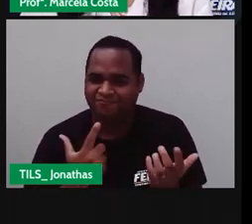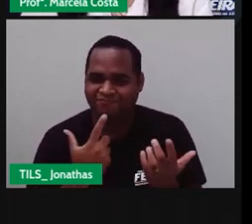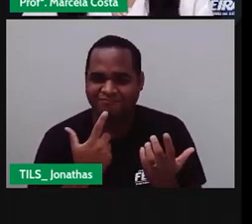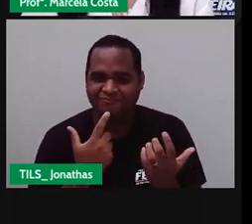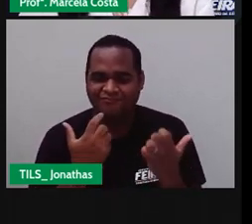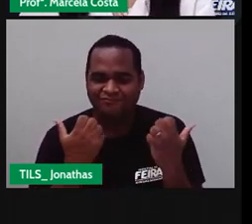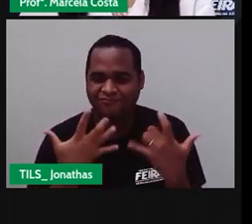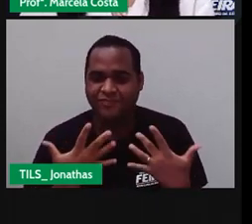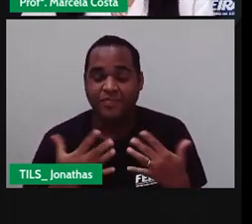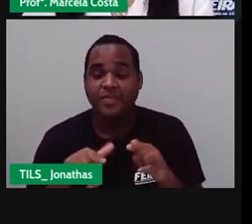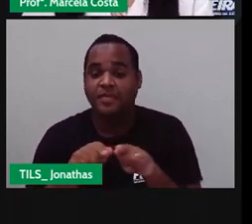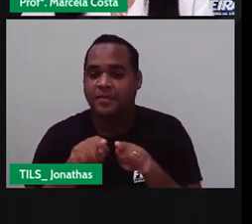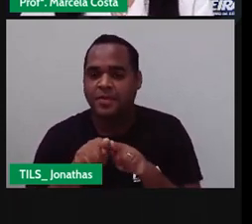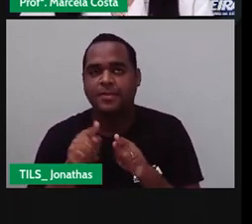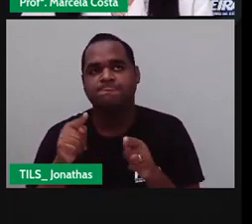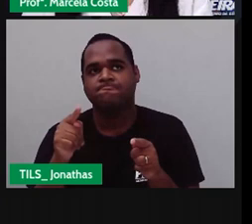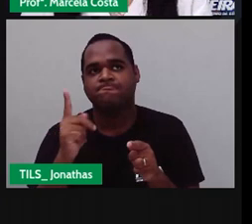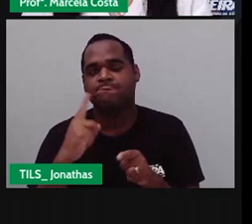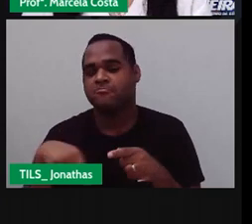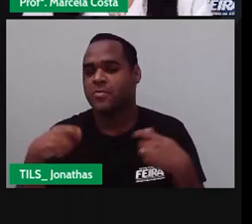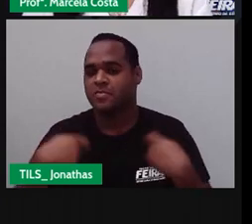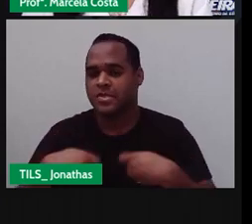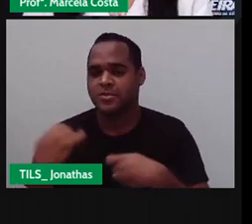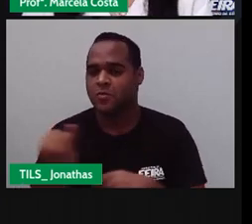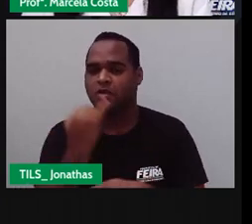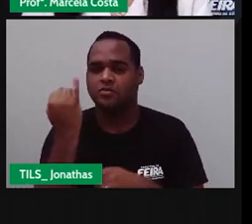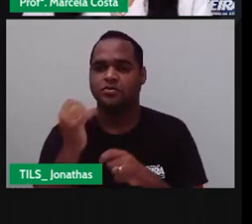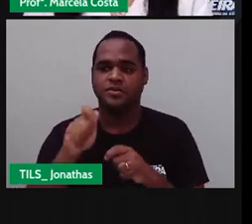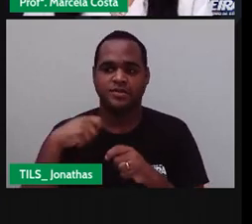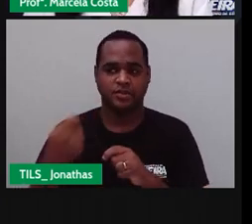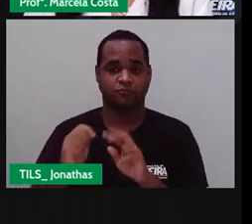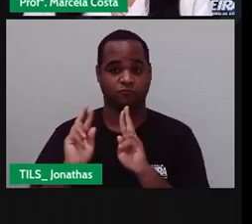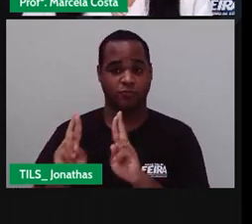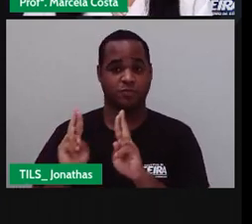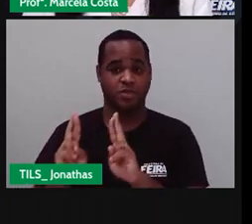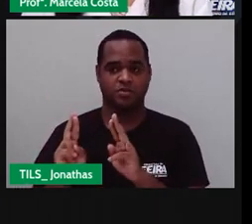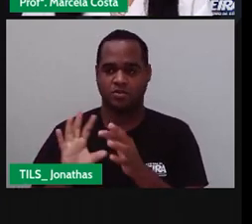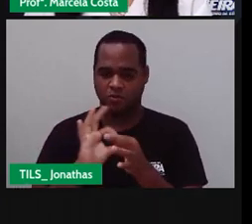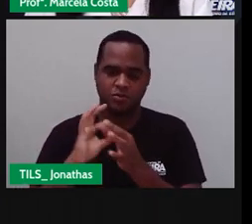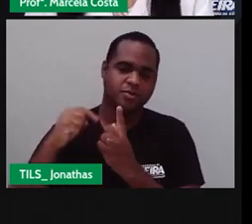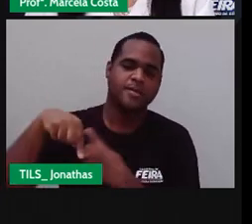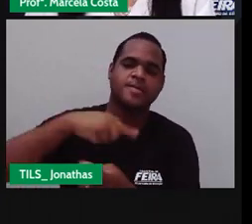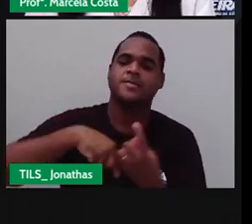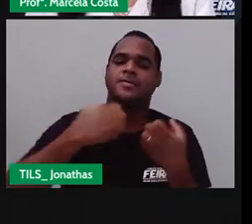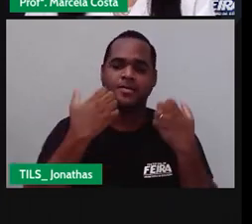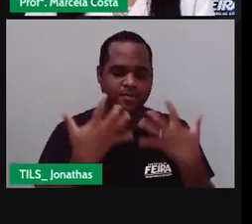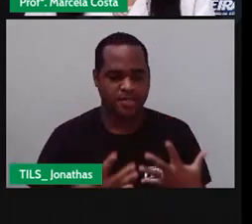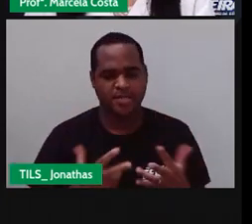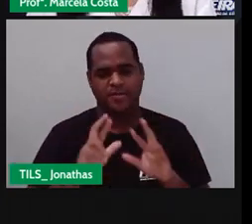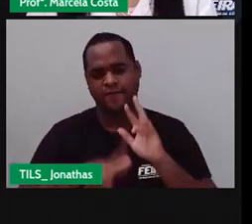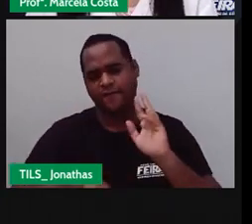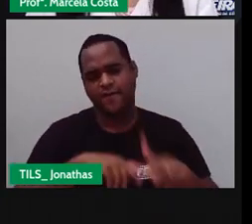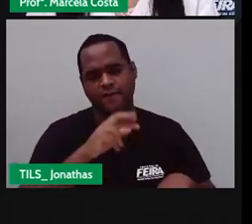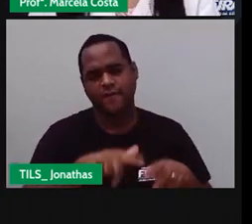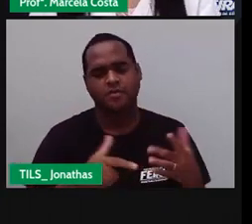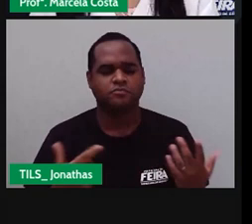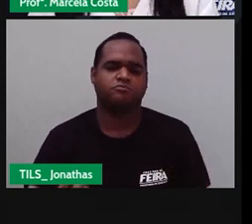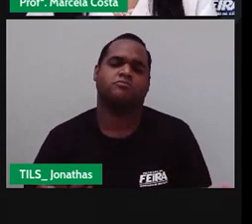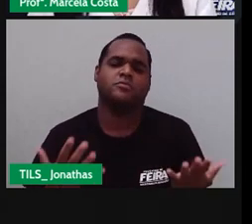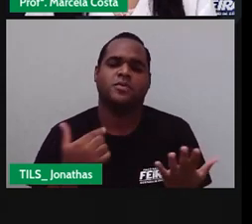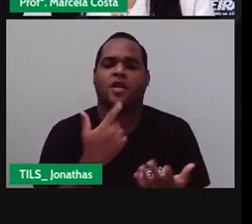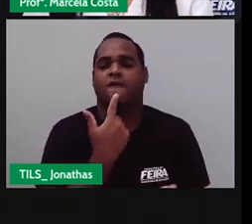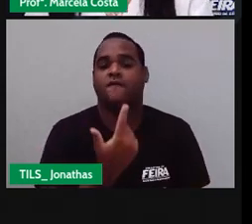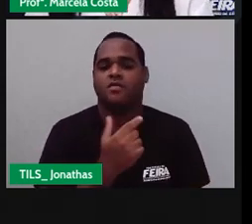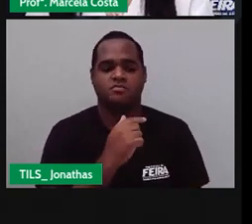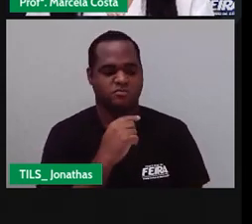E A gente Precisa Respeitar E conviver Bem com Essas diferenças Então Quando diz assim